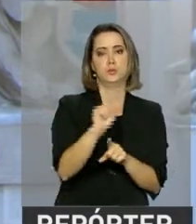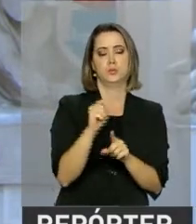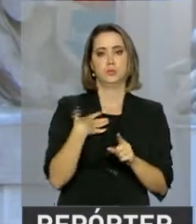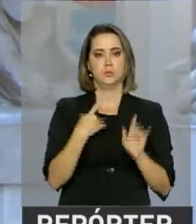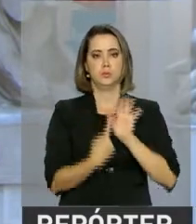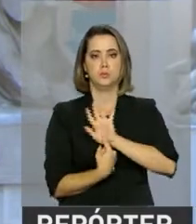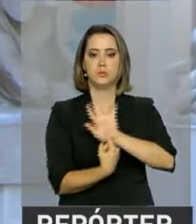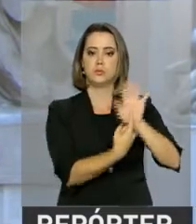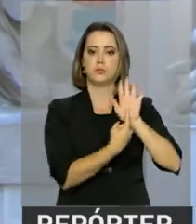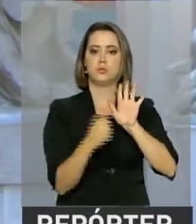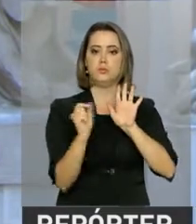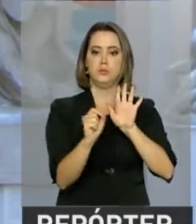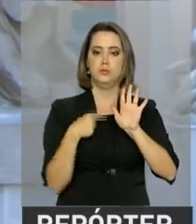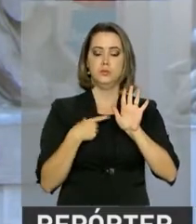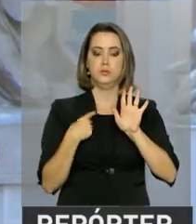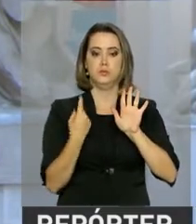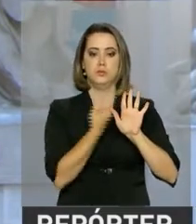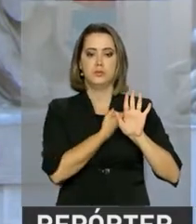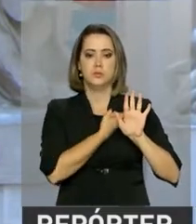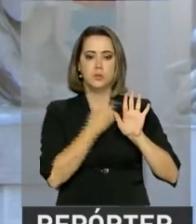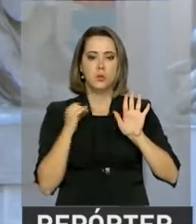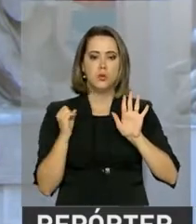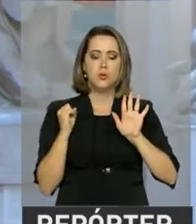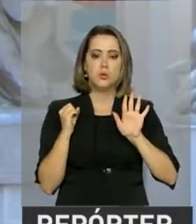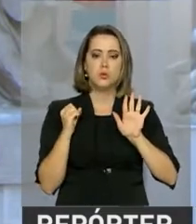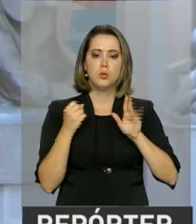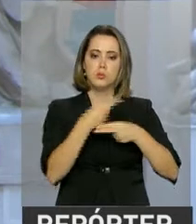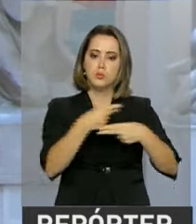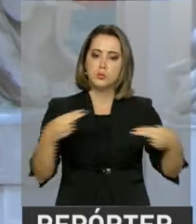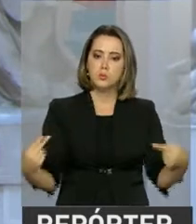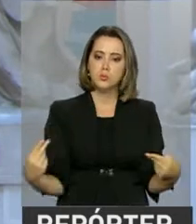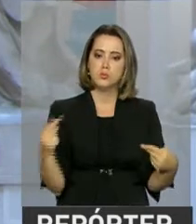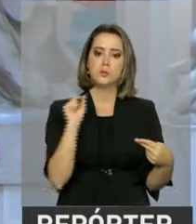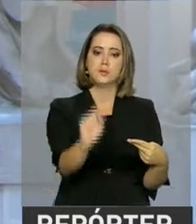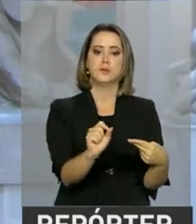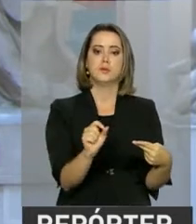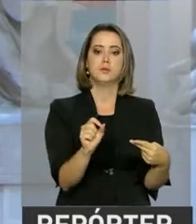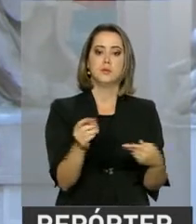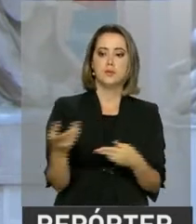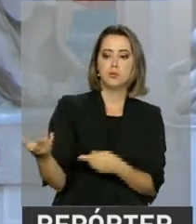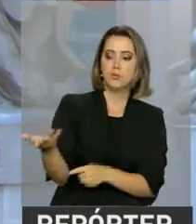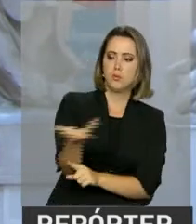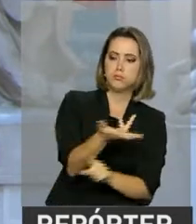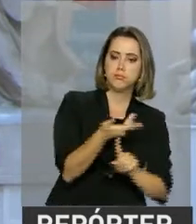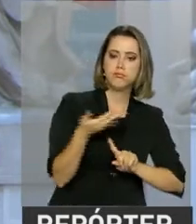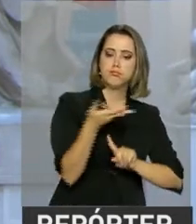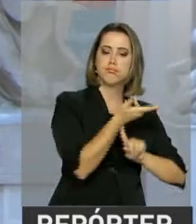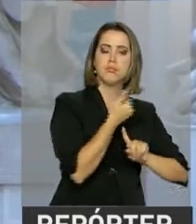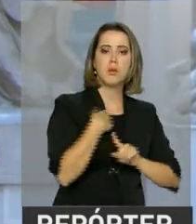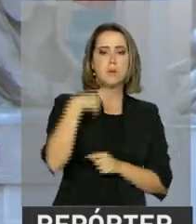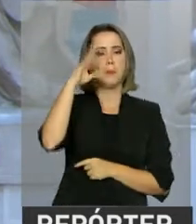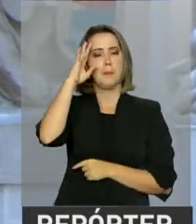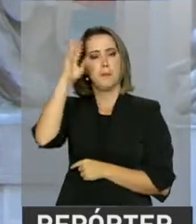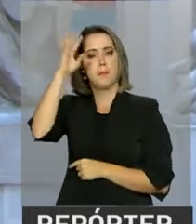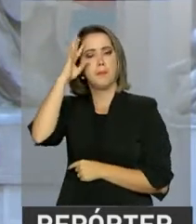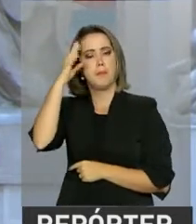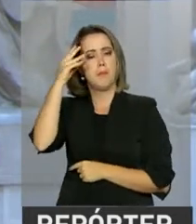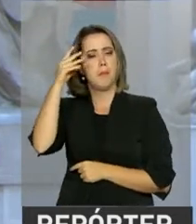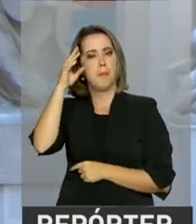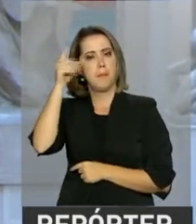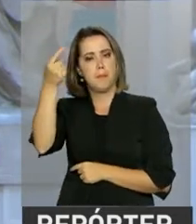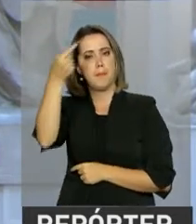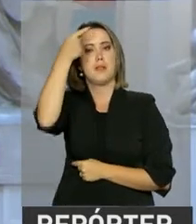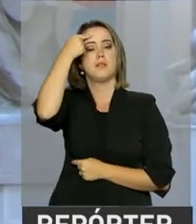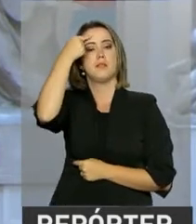formula conhecimento, novas fruições e objetos para circular e pensarem a arte. A